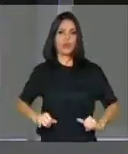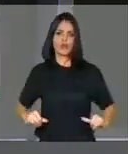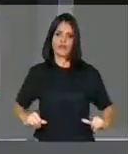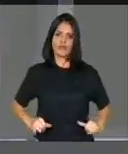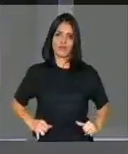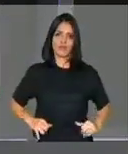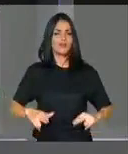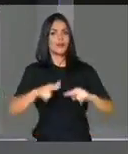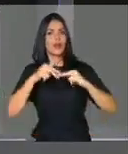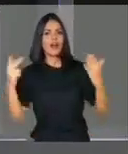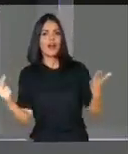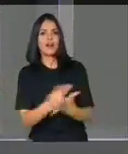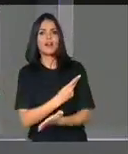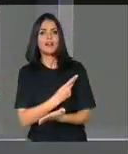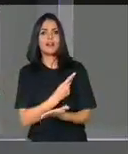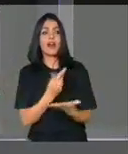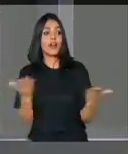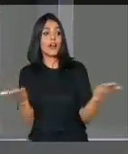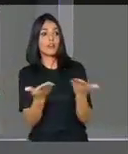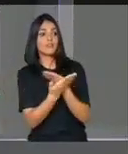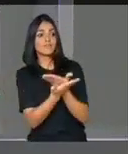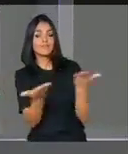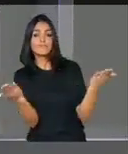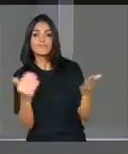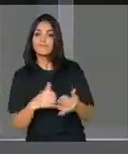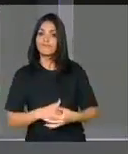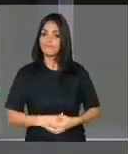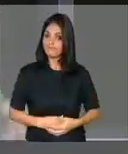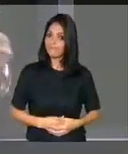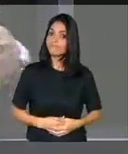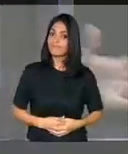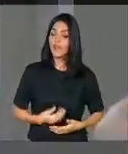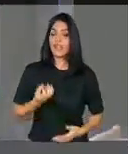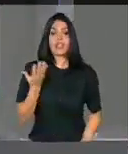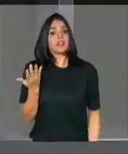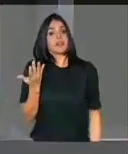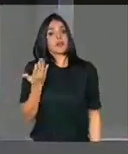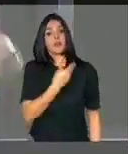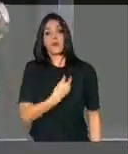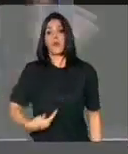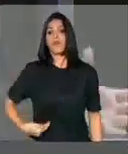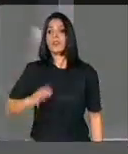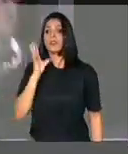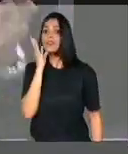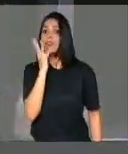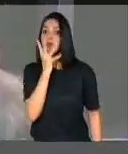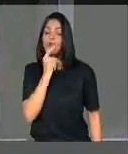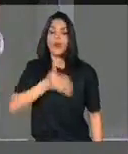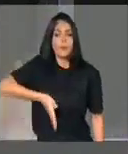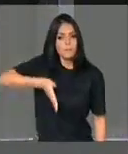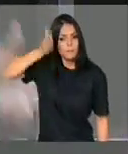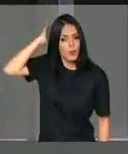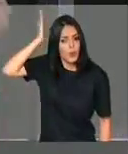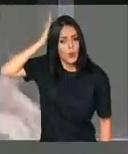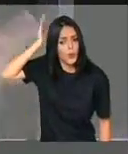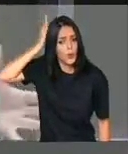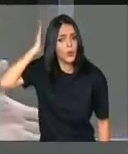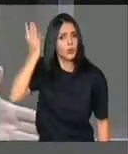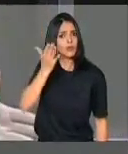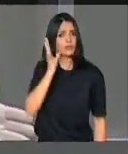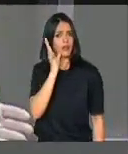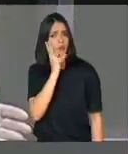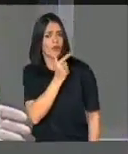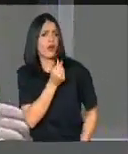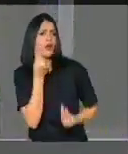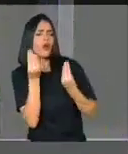E aí, chegamos a essa posição. Achei até... Bom, o governo demorou, burramente demorou a entender o que